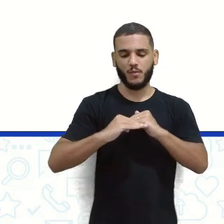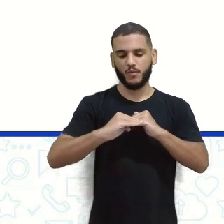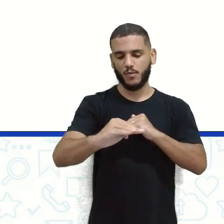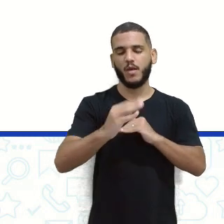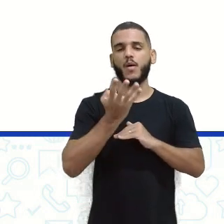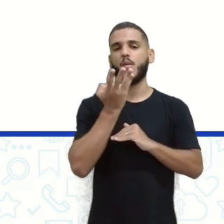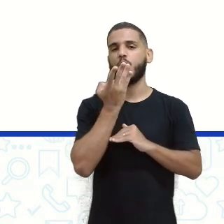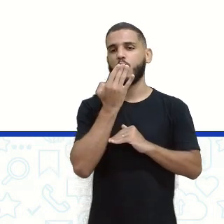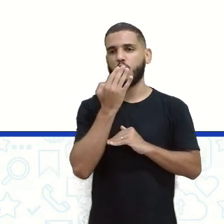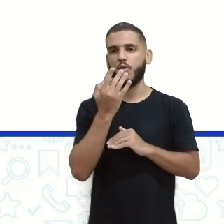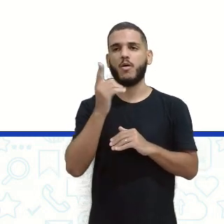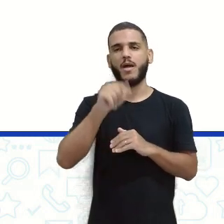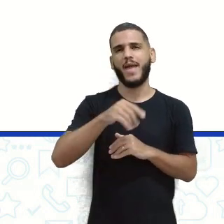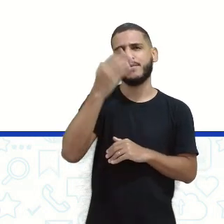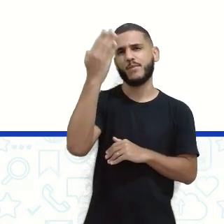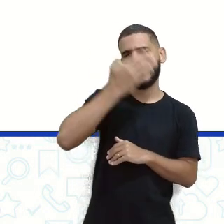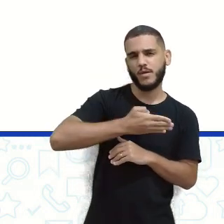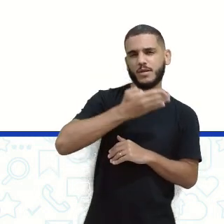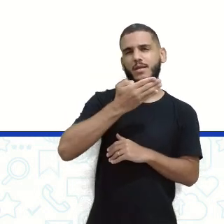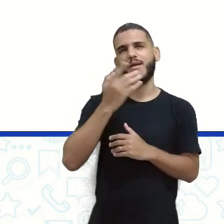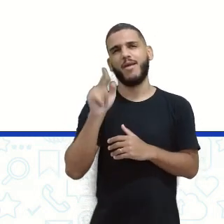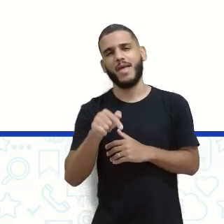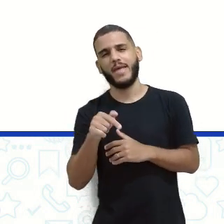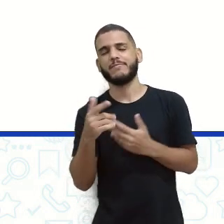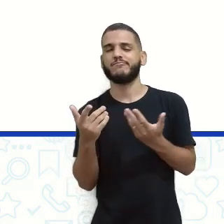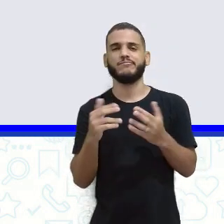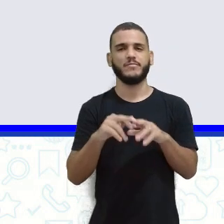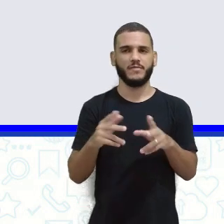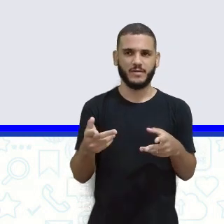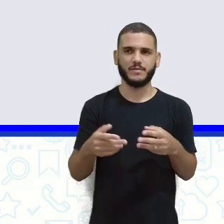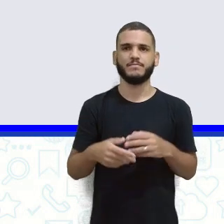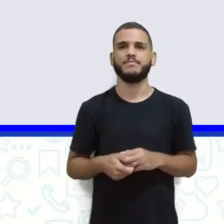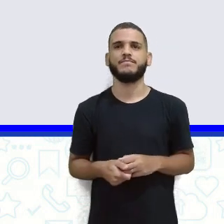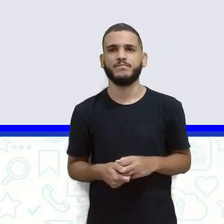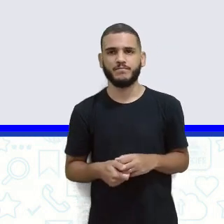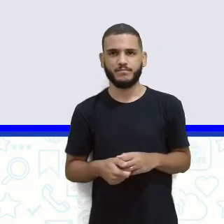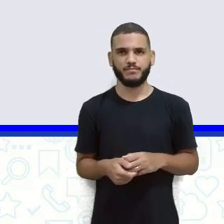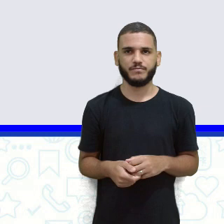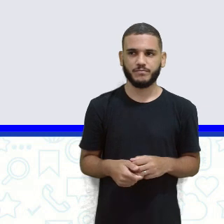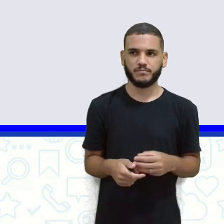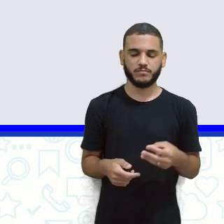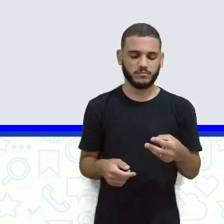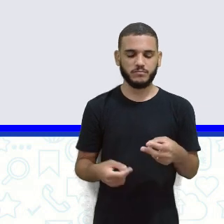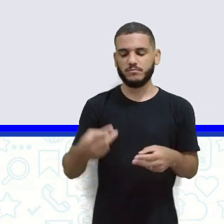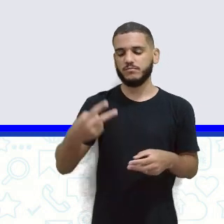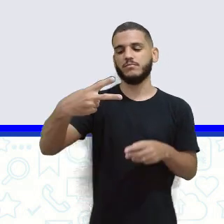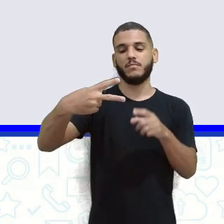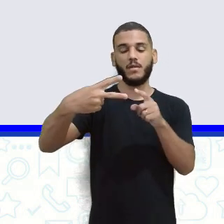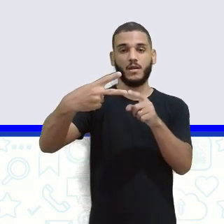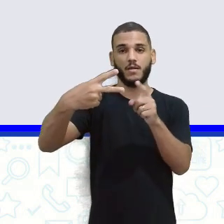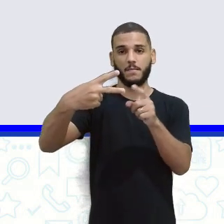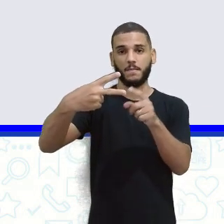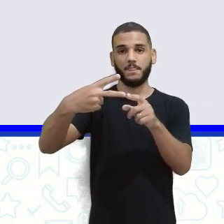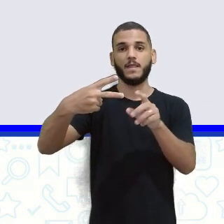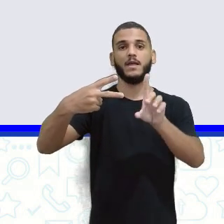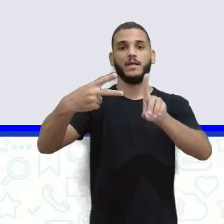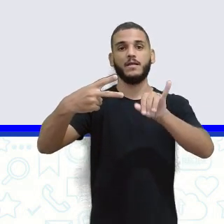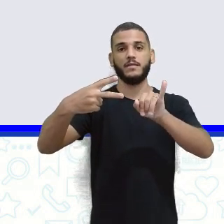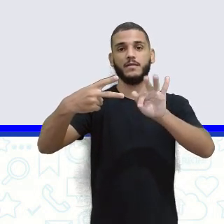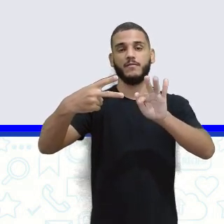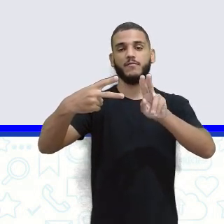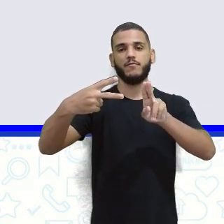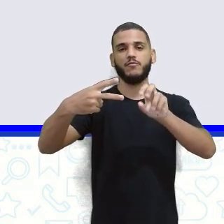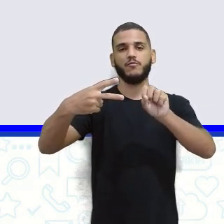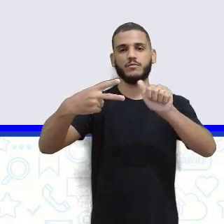objeto, tá certo? É transparente, é opaco e tudo mais, tá? E difusa? E a gente já está vendo aí que a